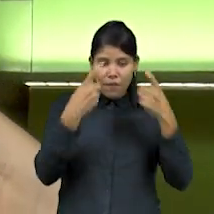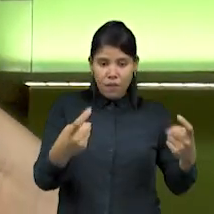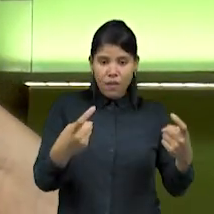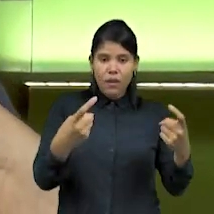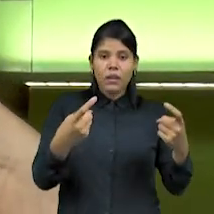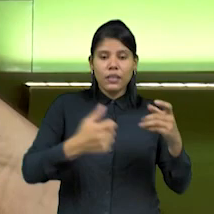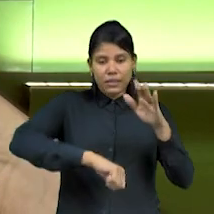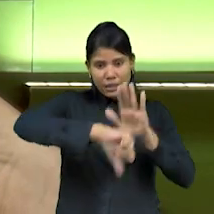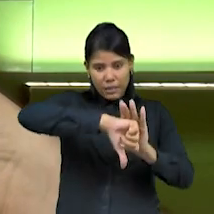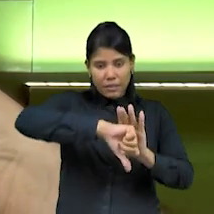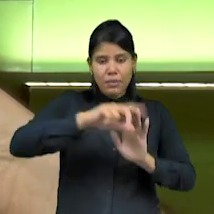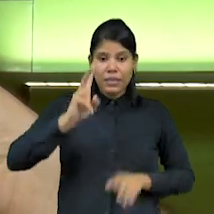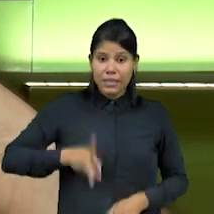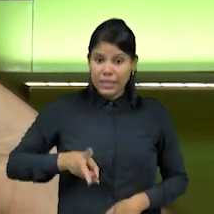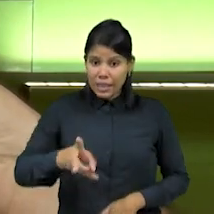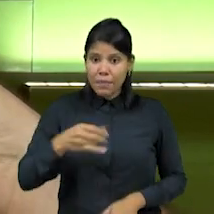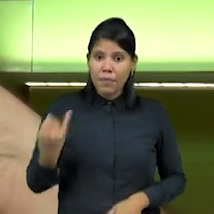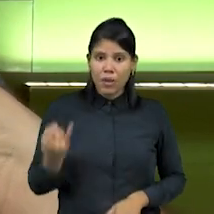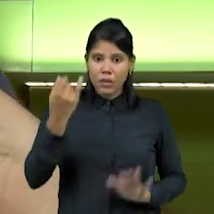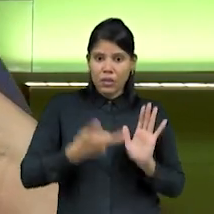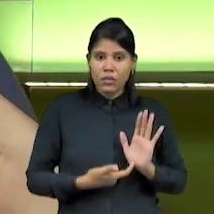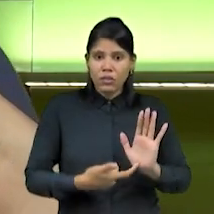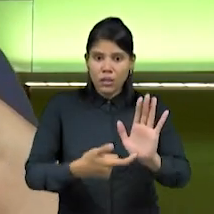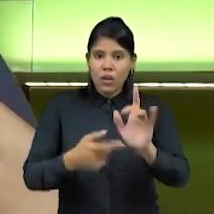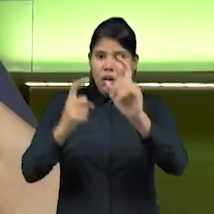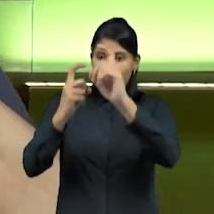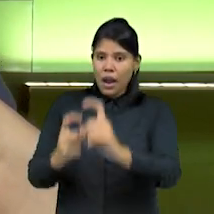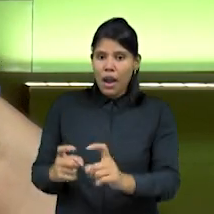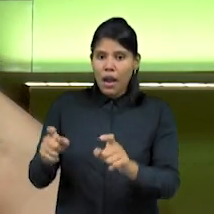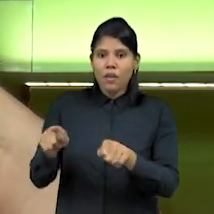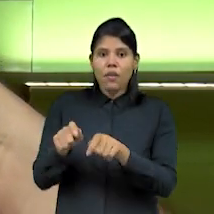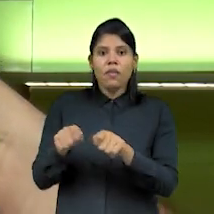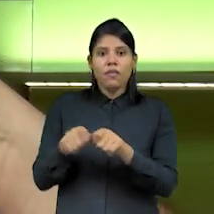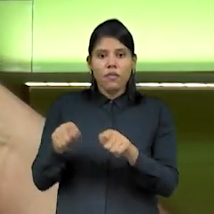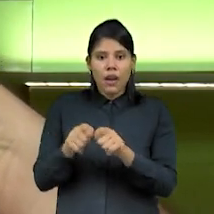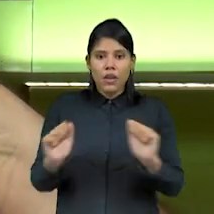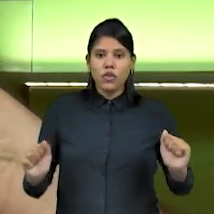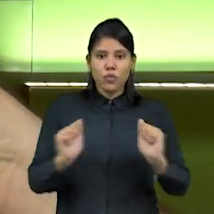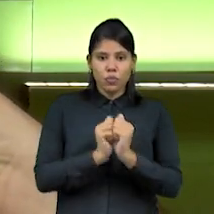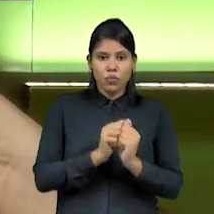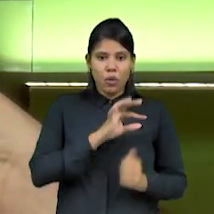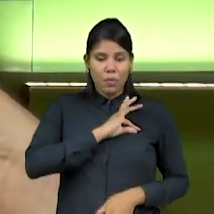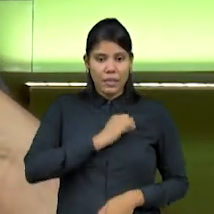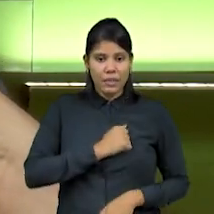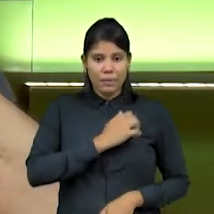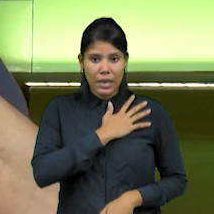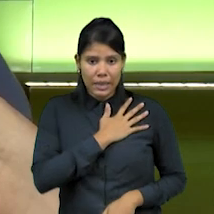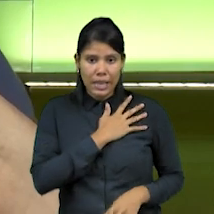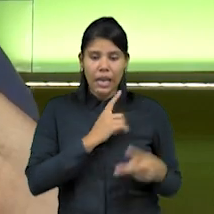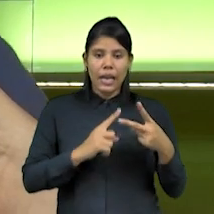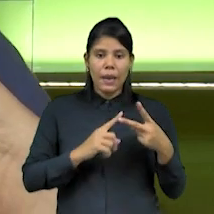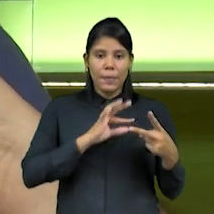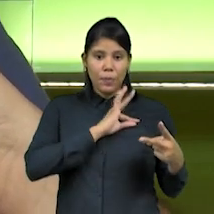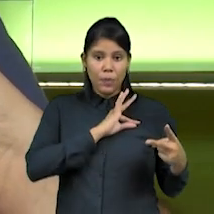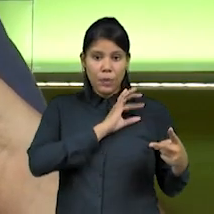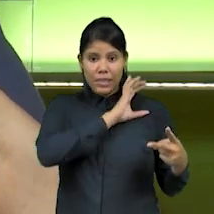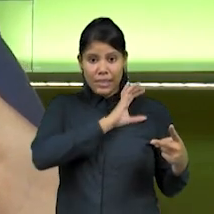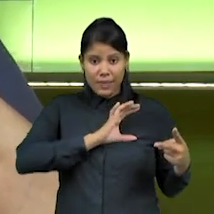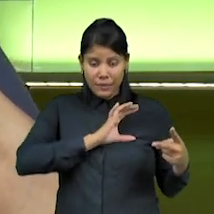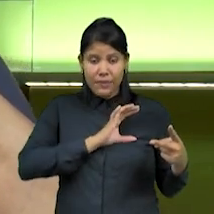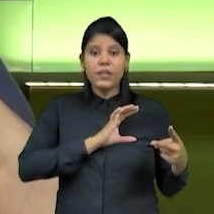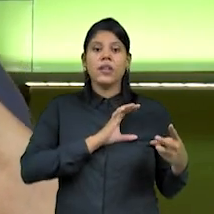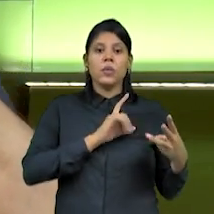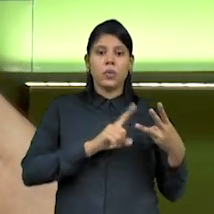importante destacar o raio fazer o trabalho, juntamente com o POG da Polícia Militar, com a Polícia Civil, com outras